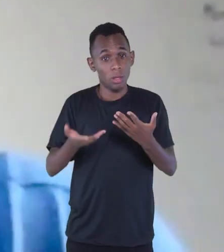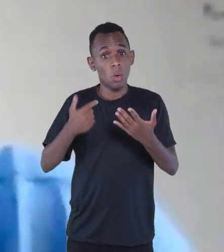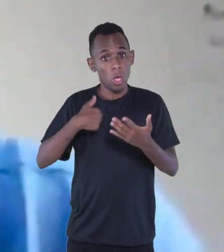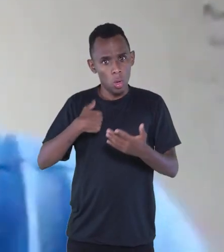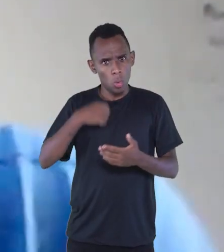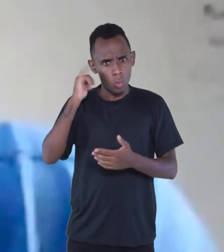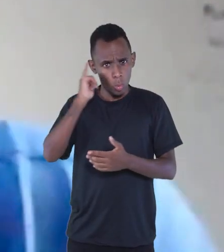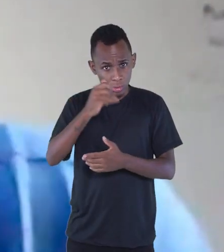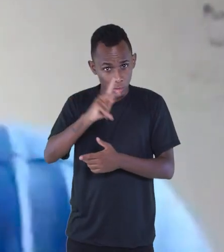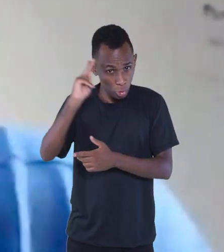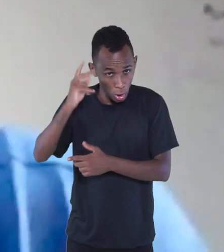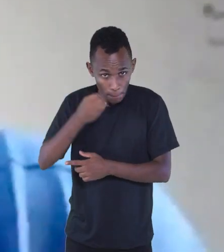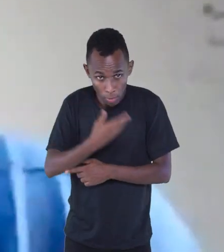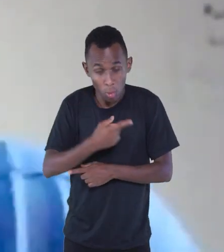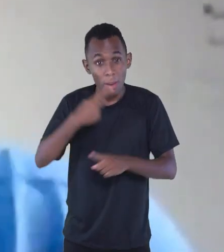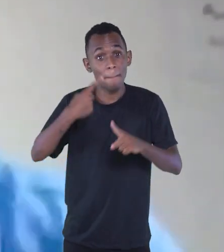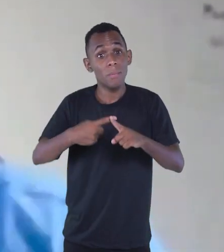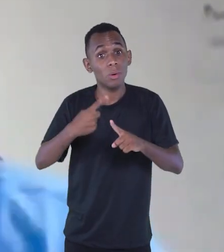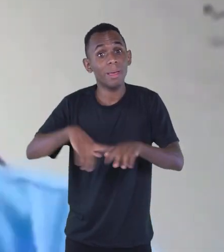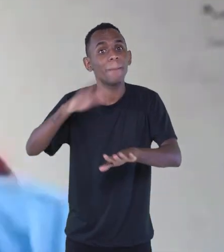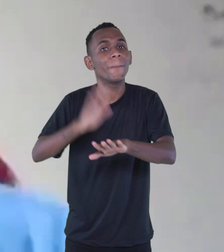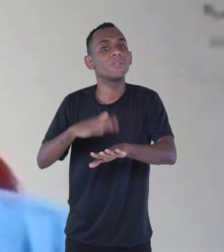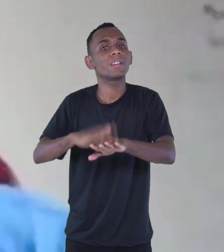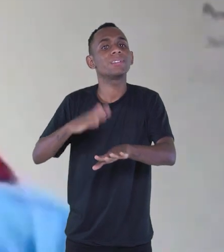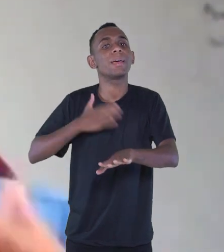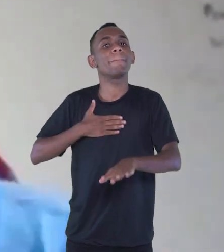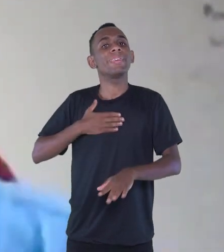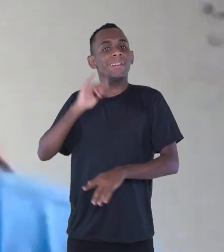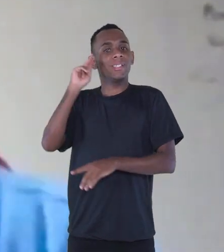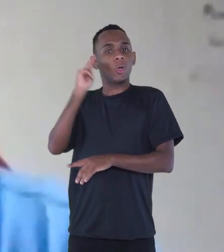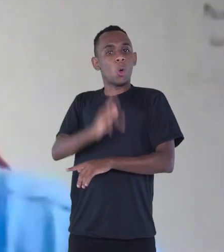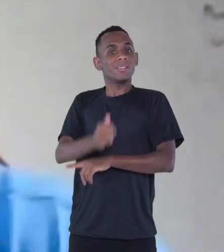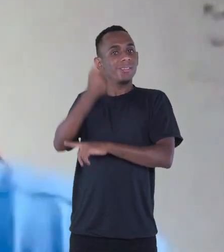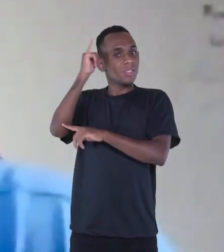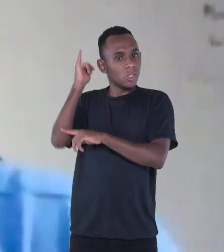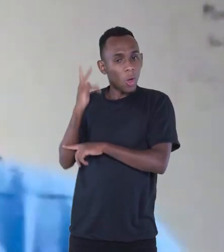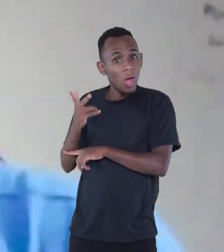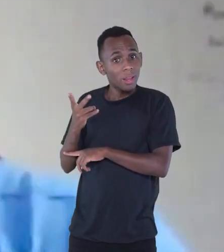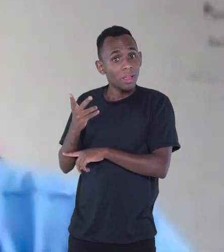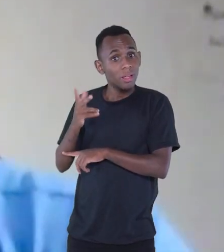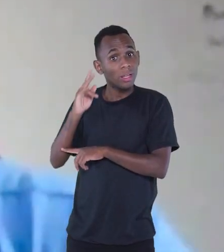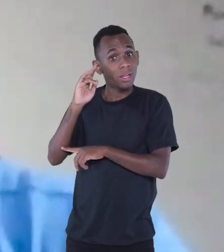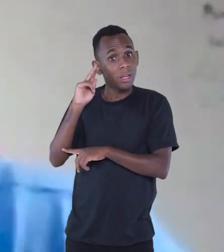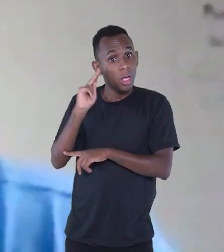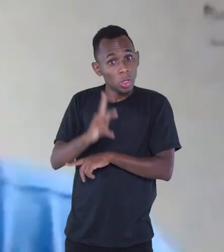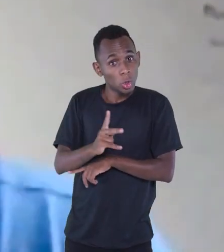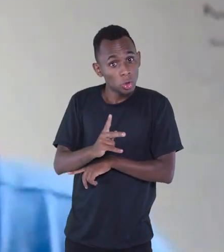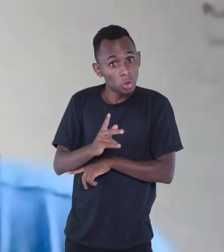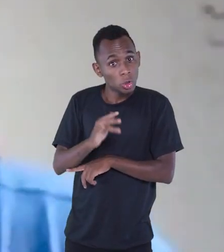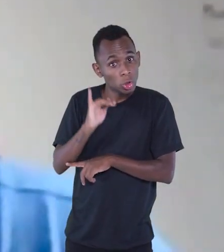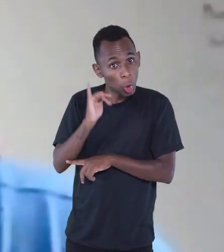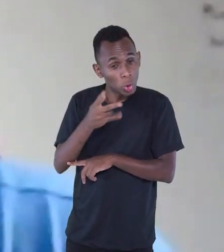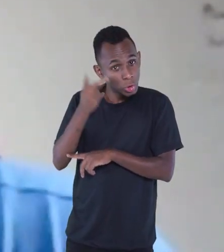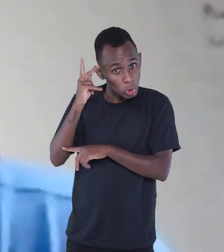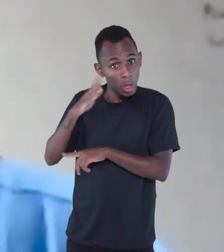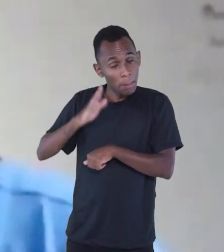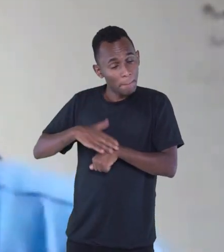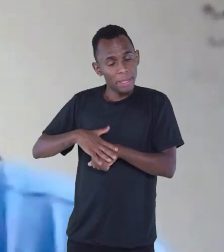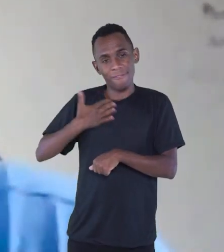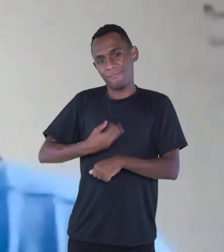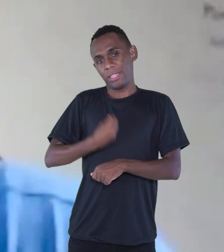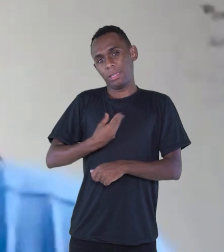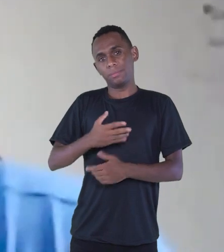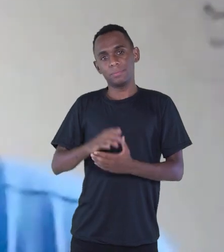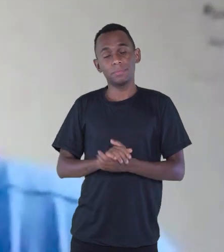a minha história pessoal dentro de todas as histórias que eu conto. E se tem um segredo, eu sempre,